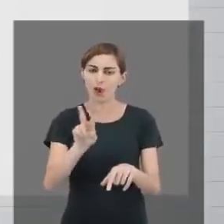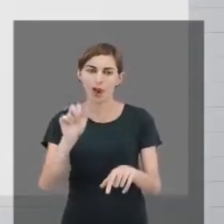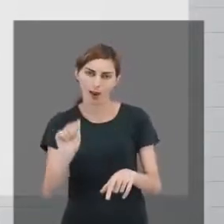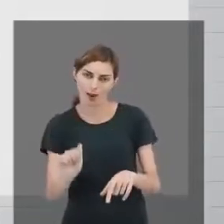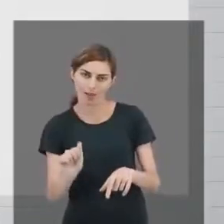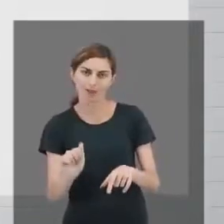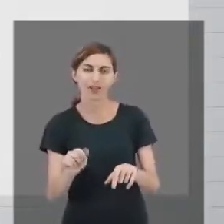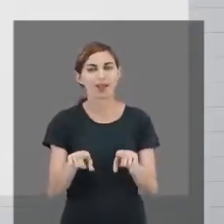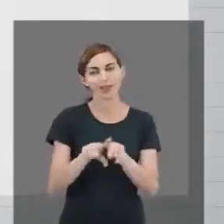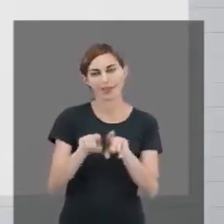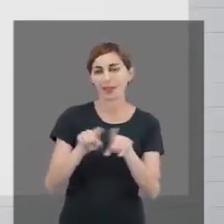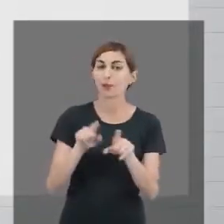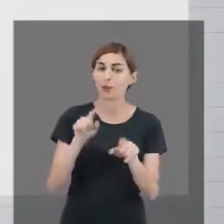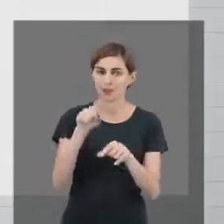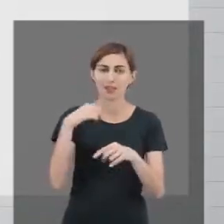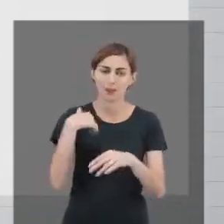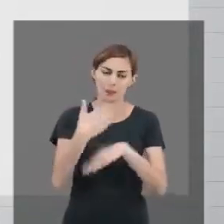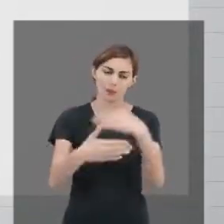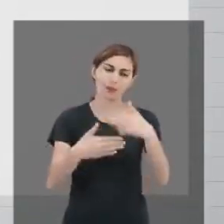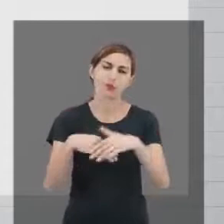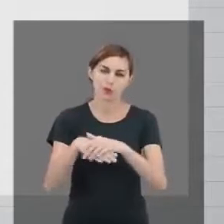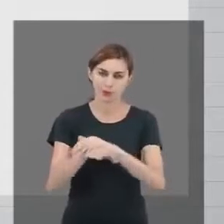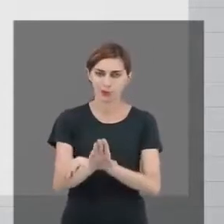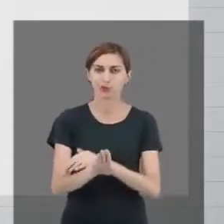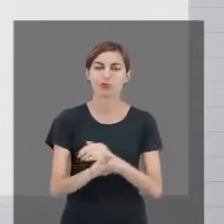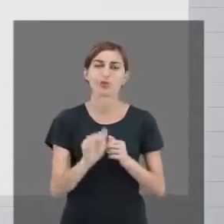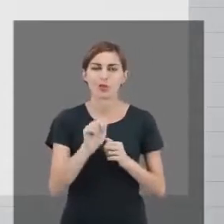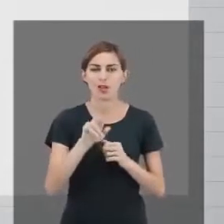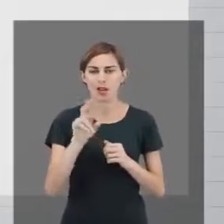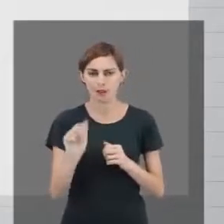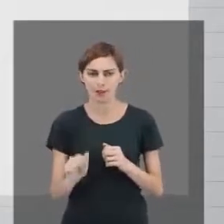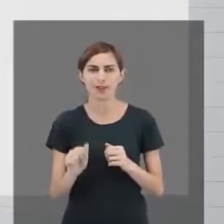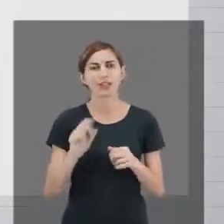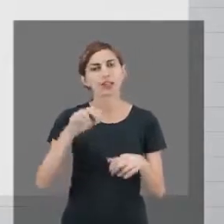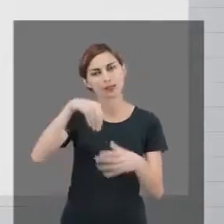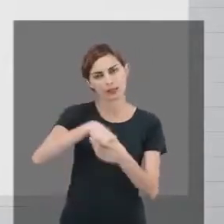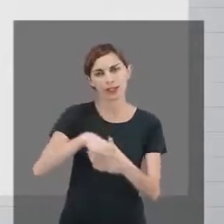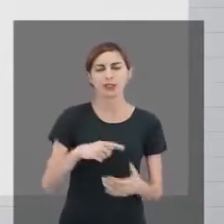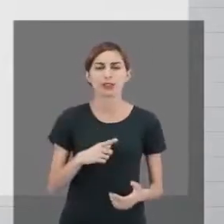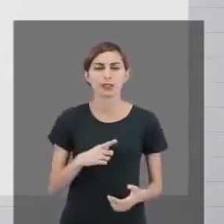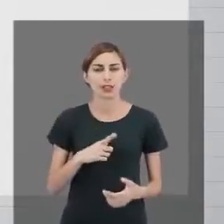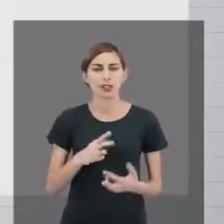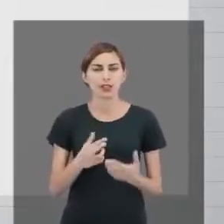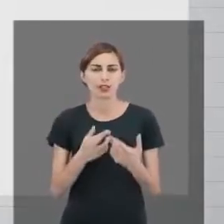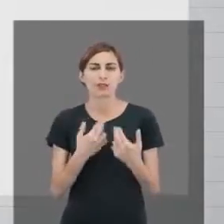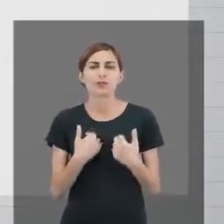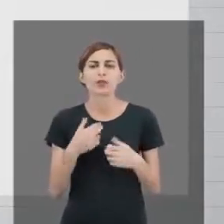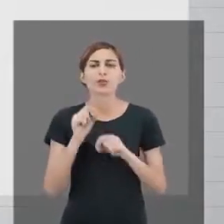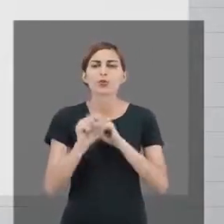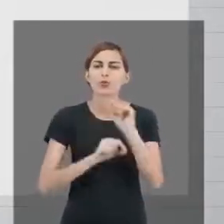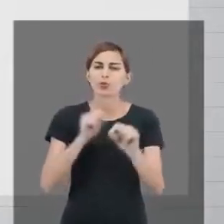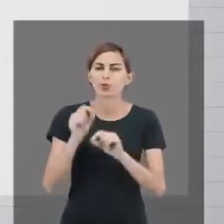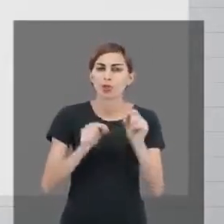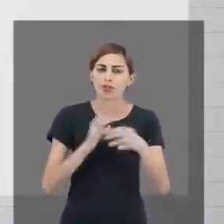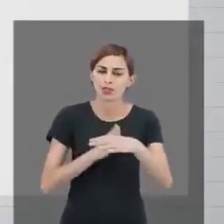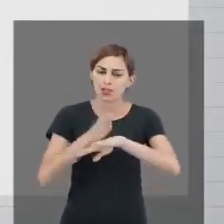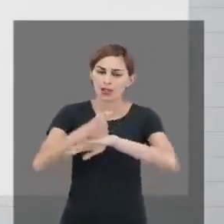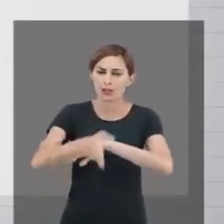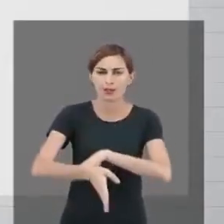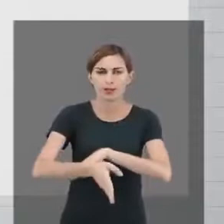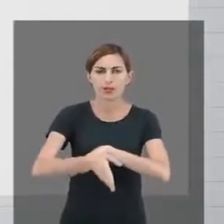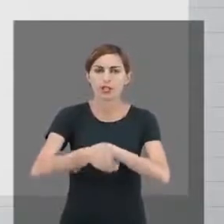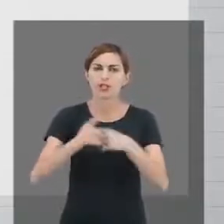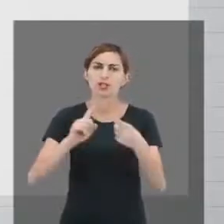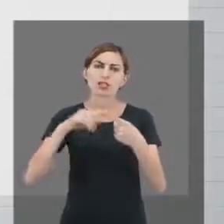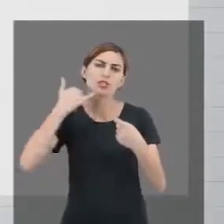aprendizagem. Com o tempo, isso aí vai ser bem comum para vocês. Então, o nosso AVA, ele é responsivo. O que quer dizer isso? Você pode acessá